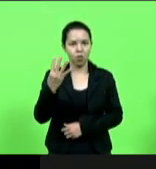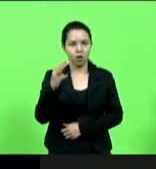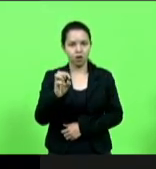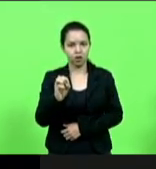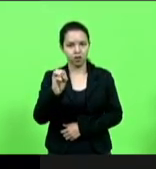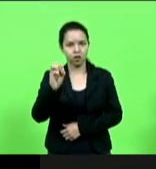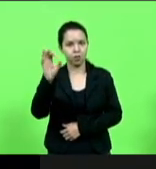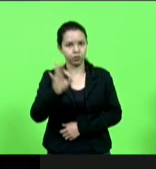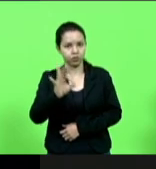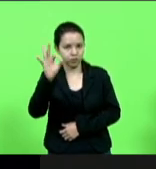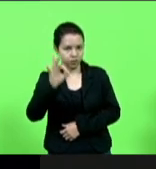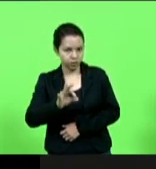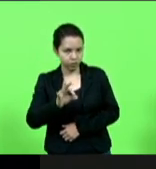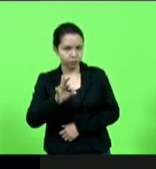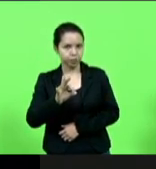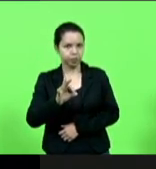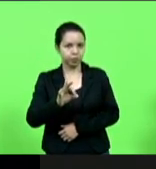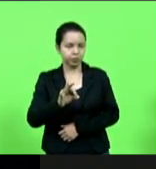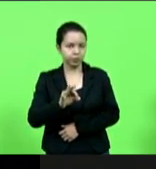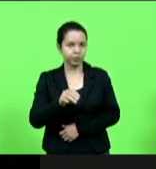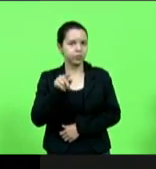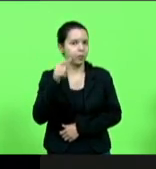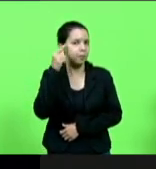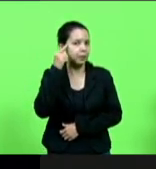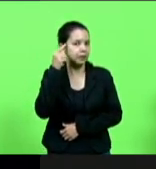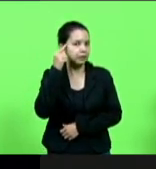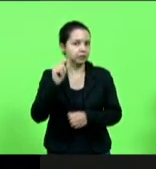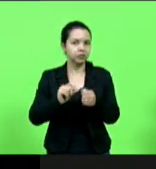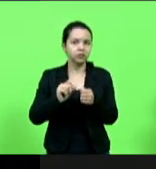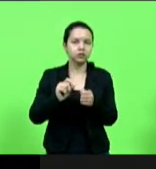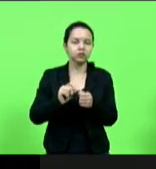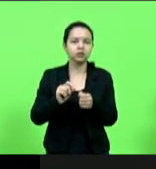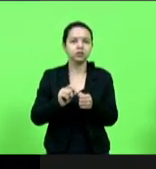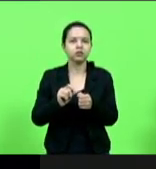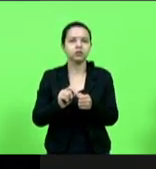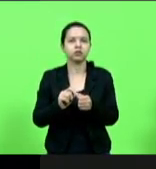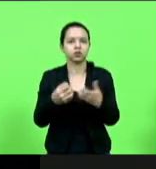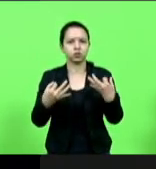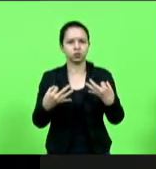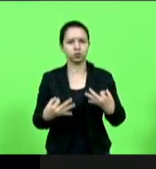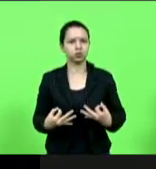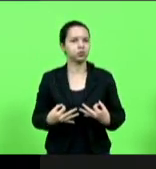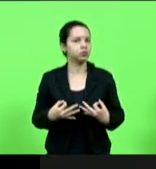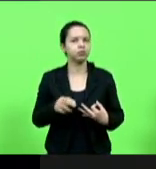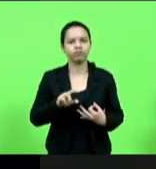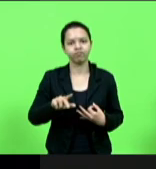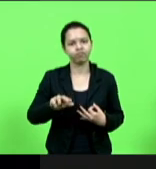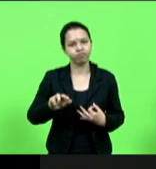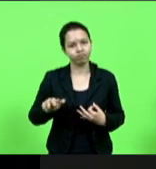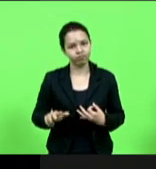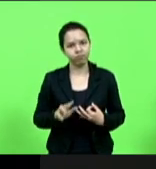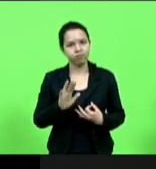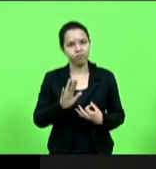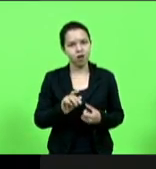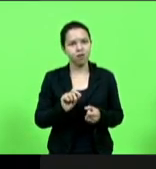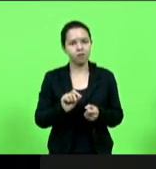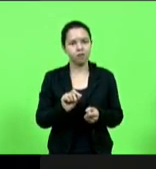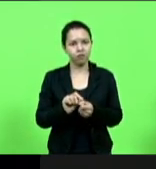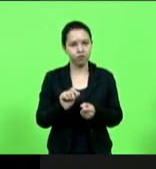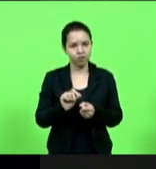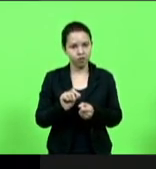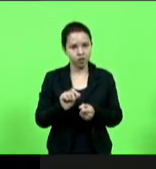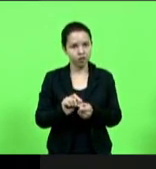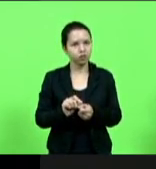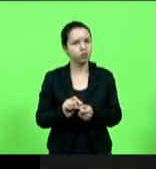então aquilo que está se pensando em fazer não é justo mas é feito com